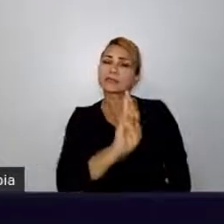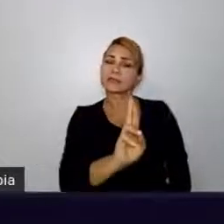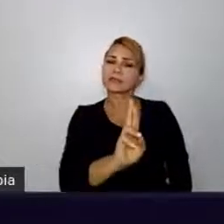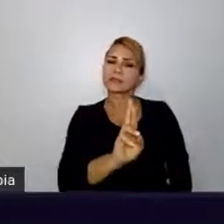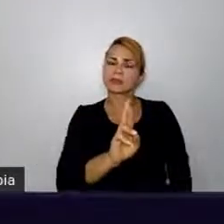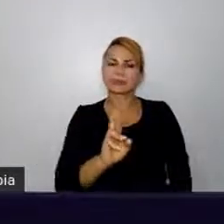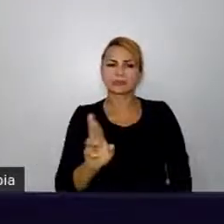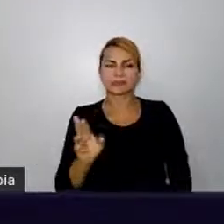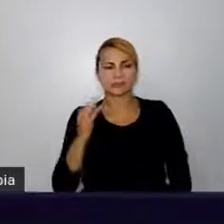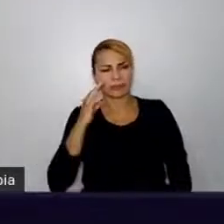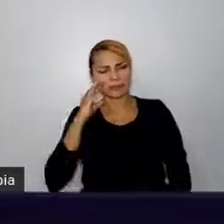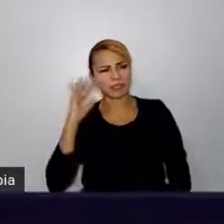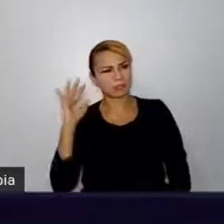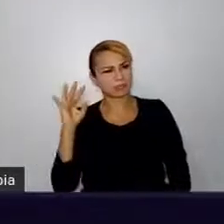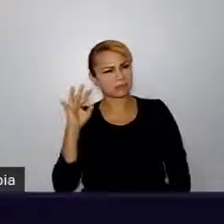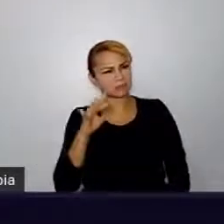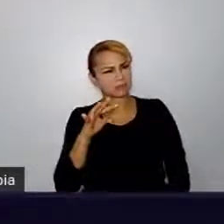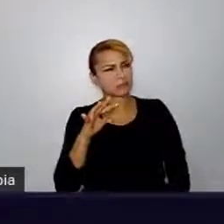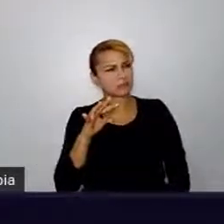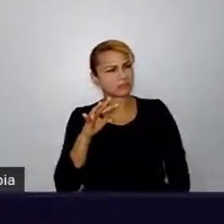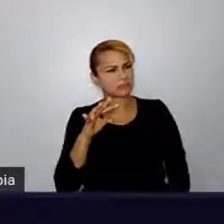era completamente útil.